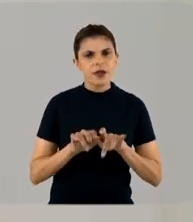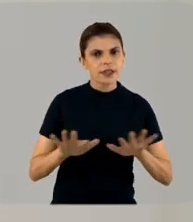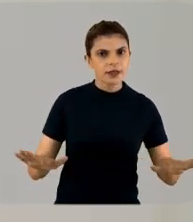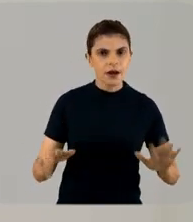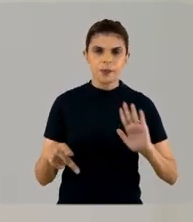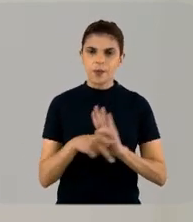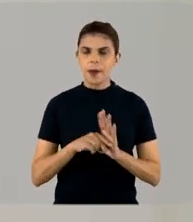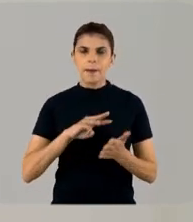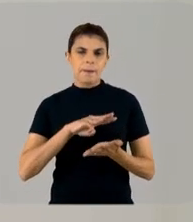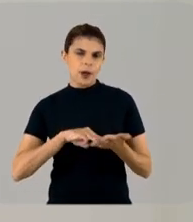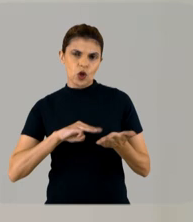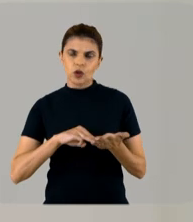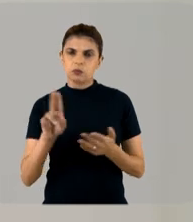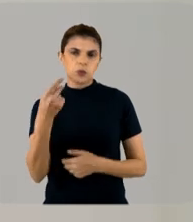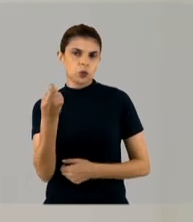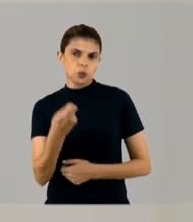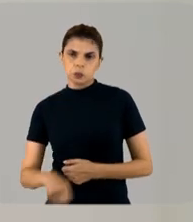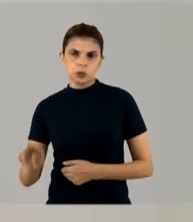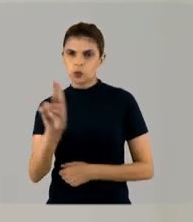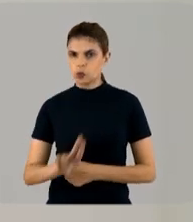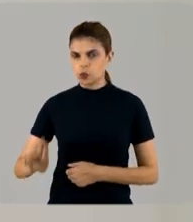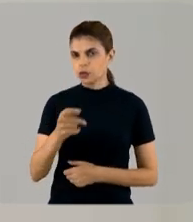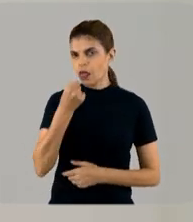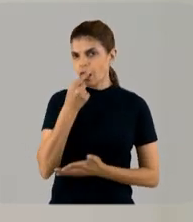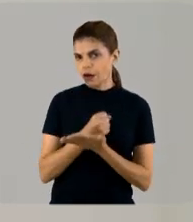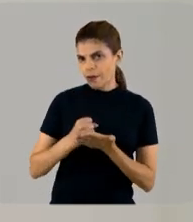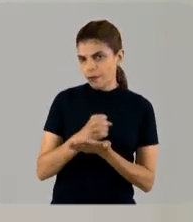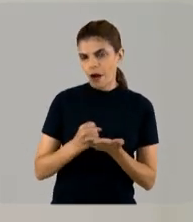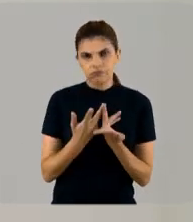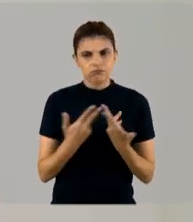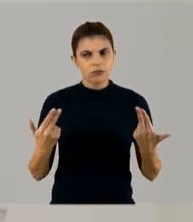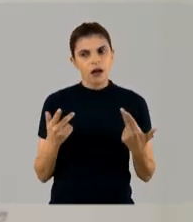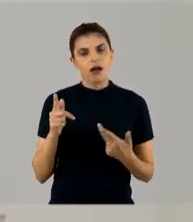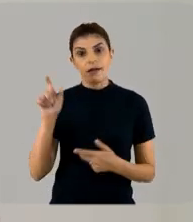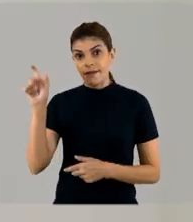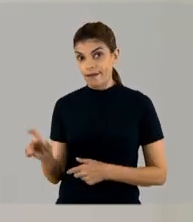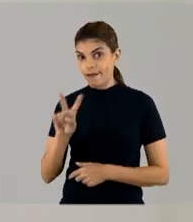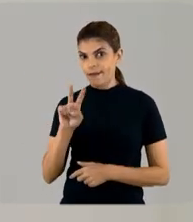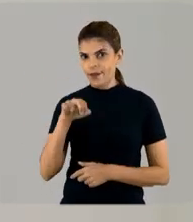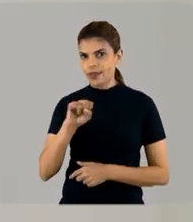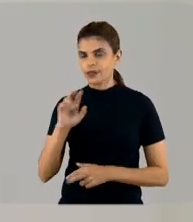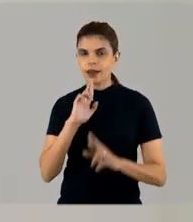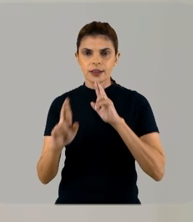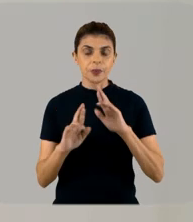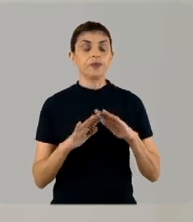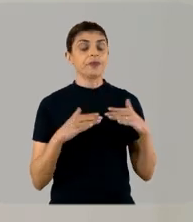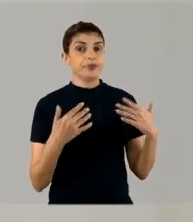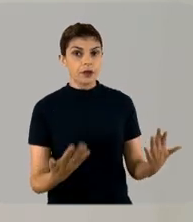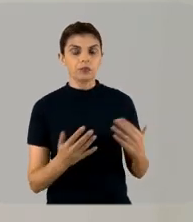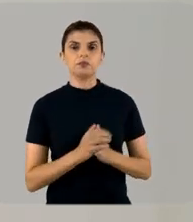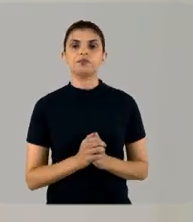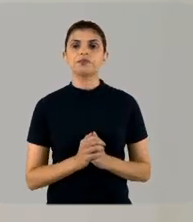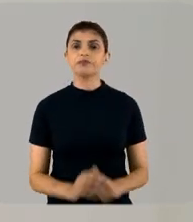métodos não farmacológicos, que às vezes usa polos e outras coisas. Eu vou deixar para Vanessa essa parte. Então, com relação